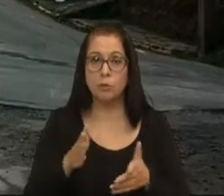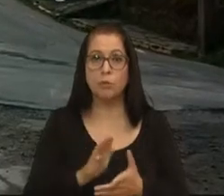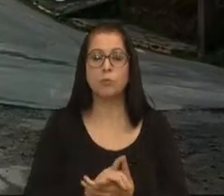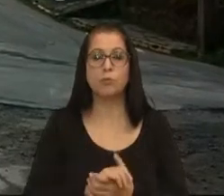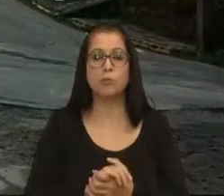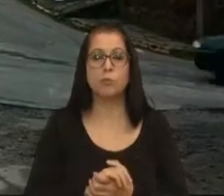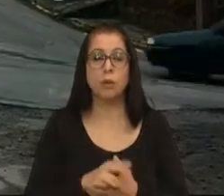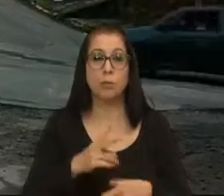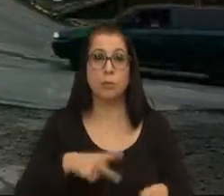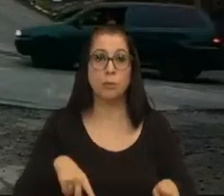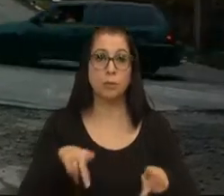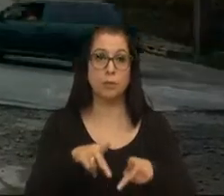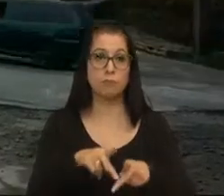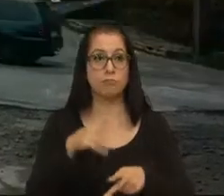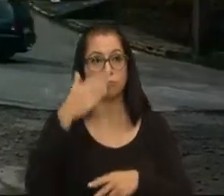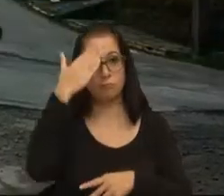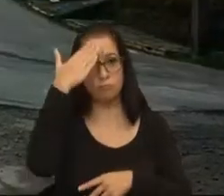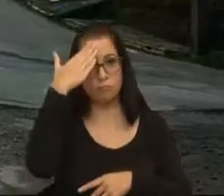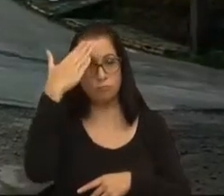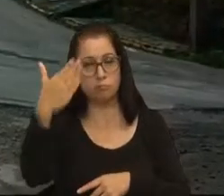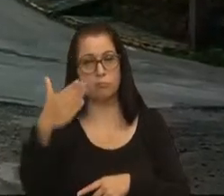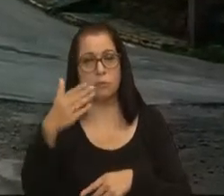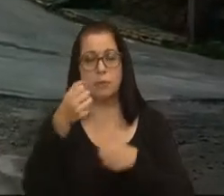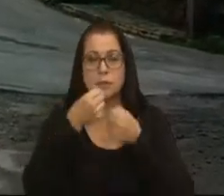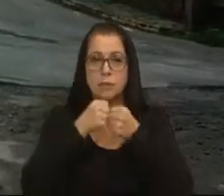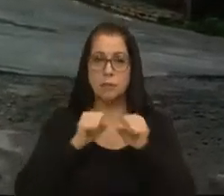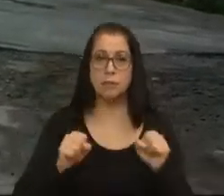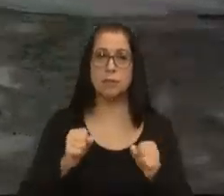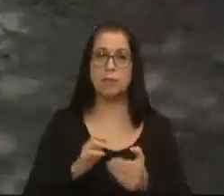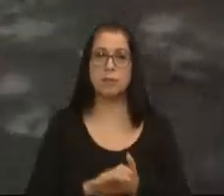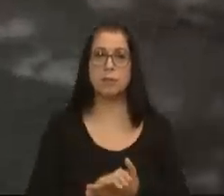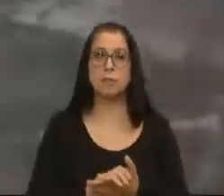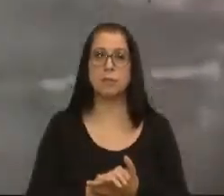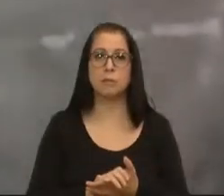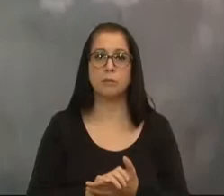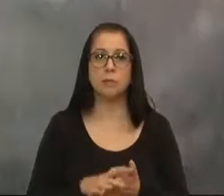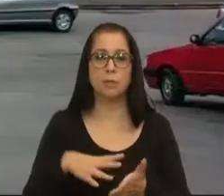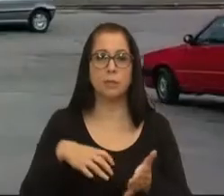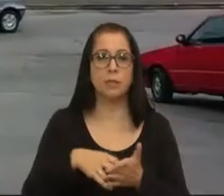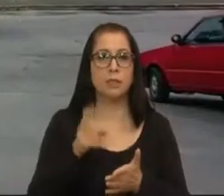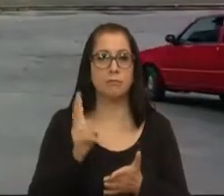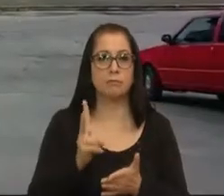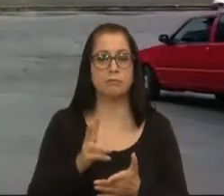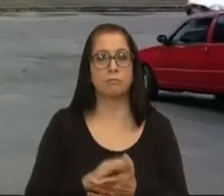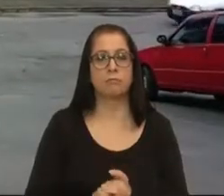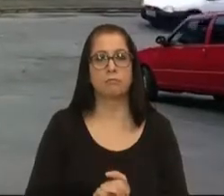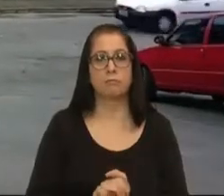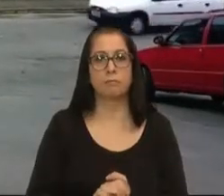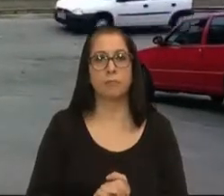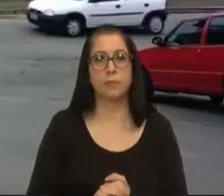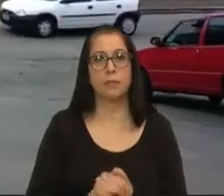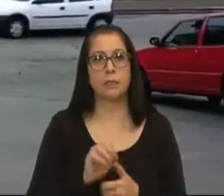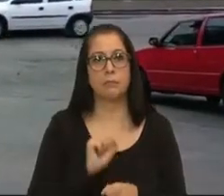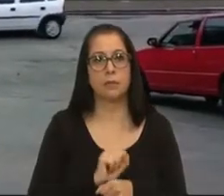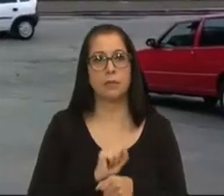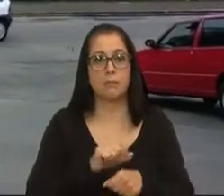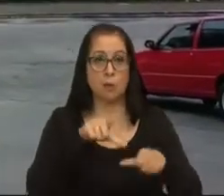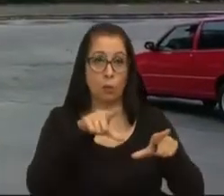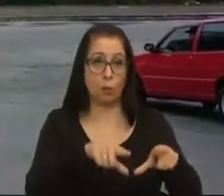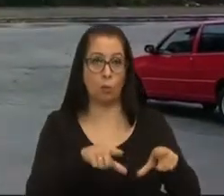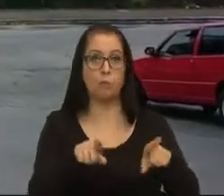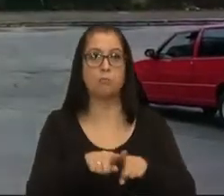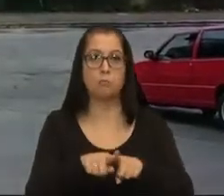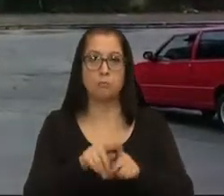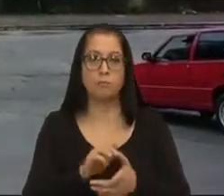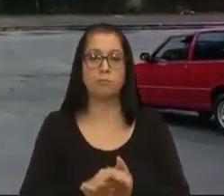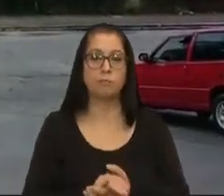a população está agradecendo, a secretaria, porque dava acidente toda semana. Então, esperamos que nesse local aí também